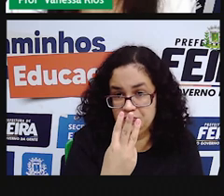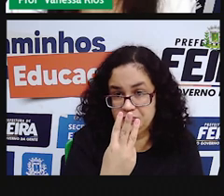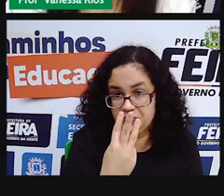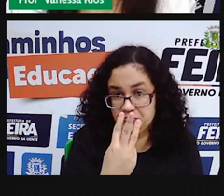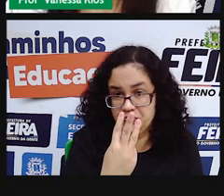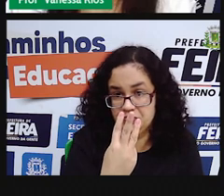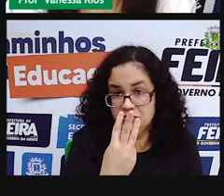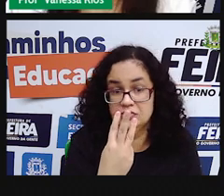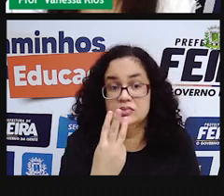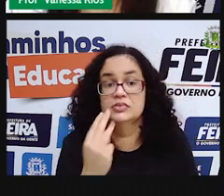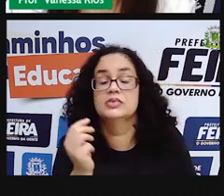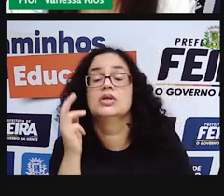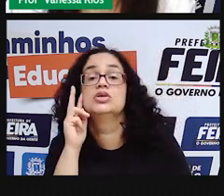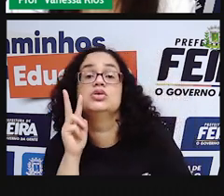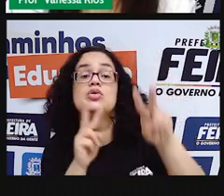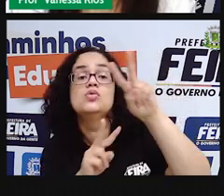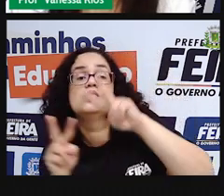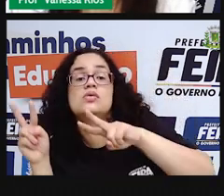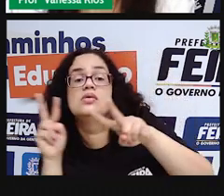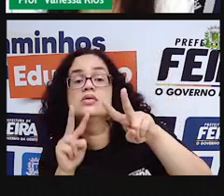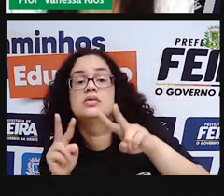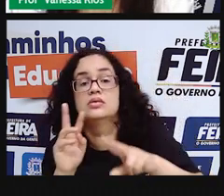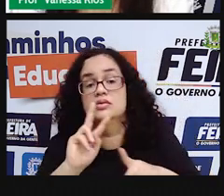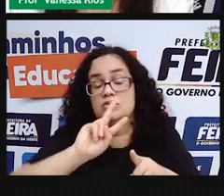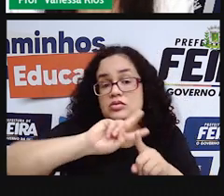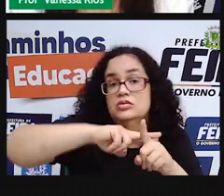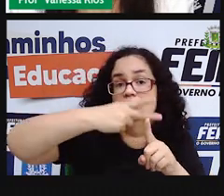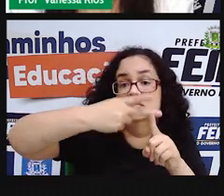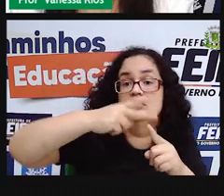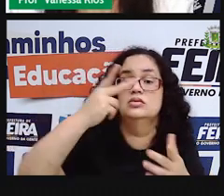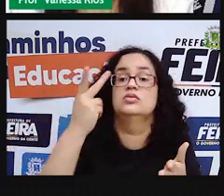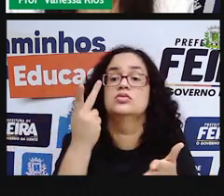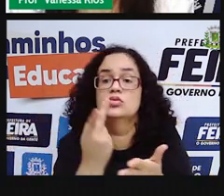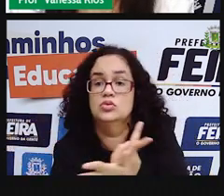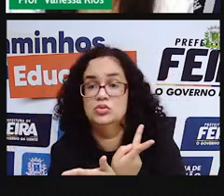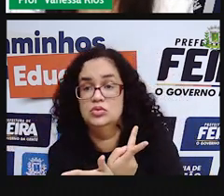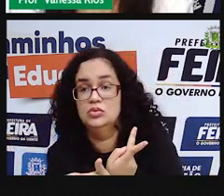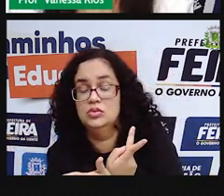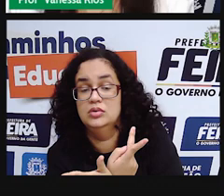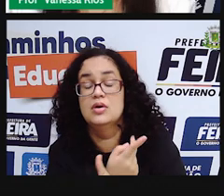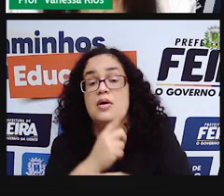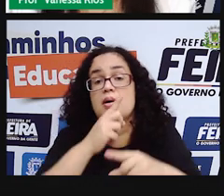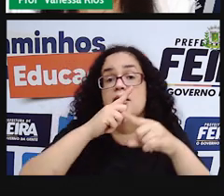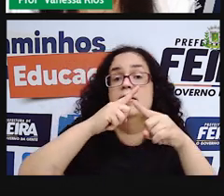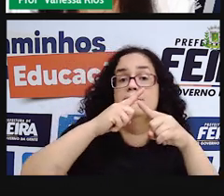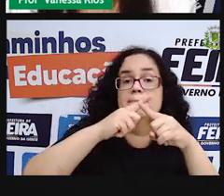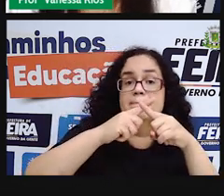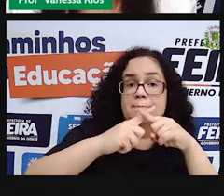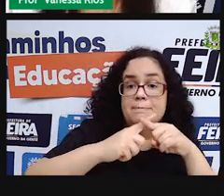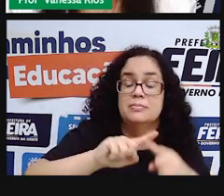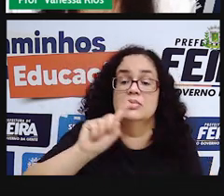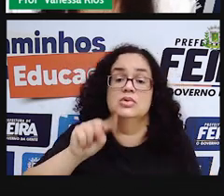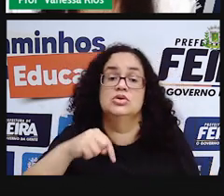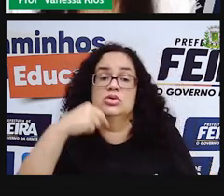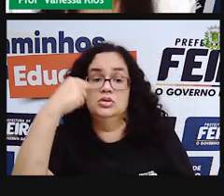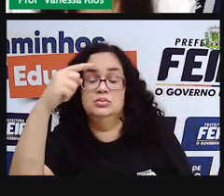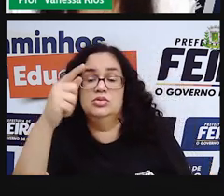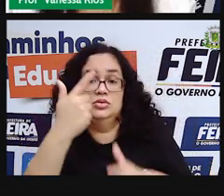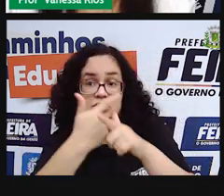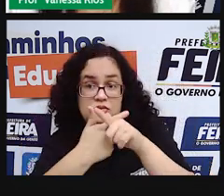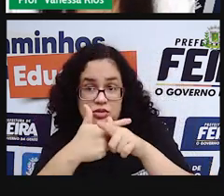Aí a gente já observa as operações inversas acontecendo, né? Uma multiplicação e depois uma divisão.